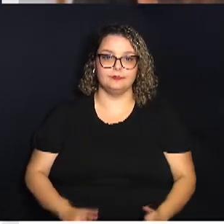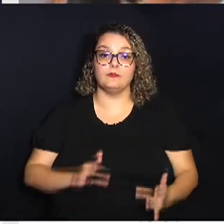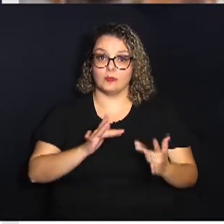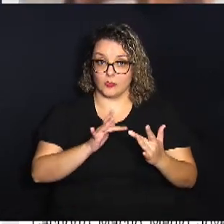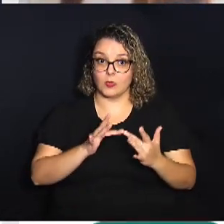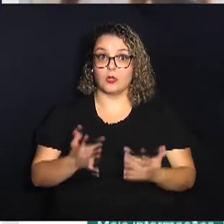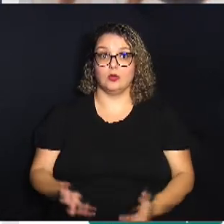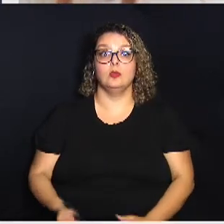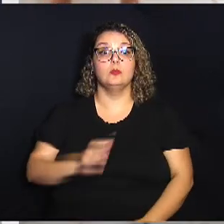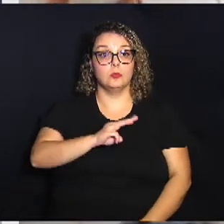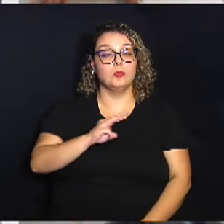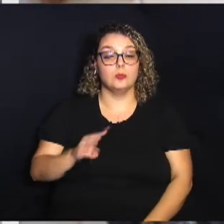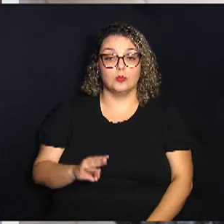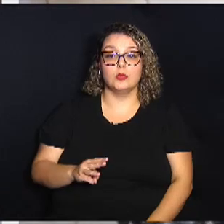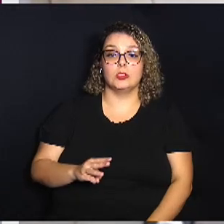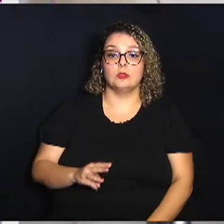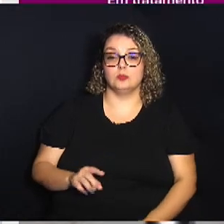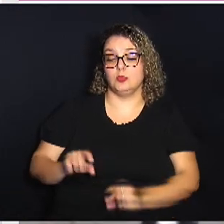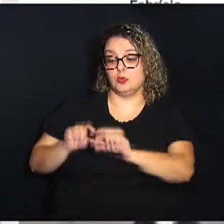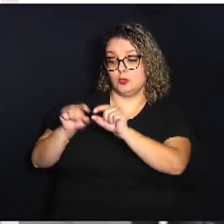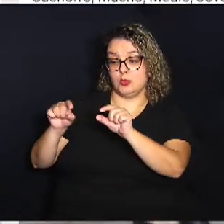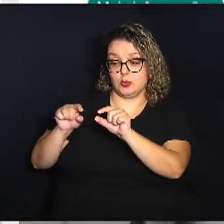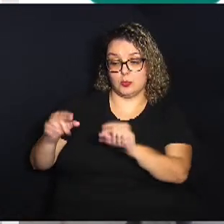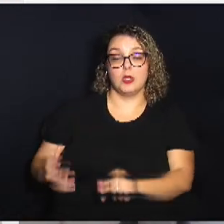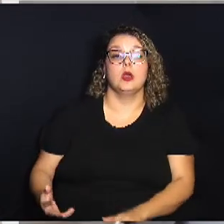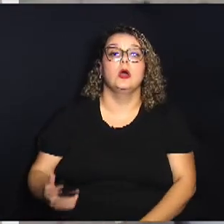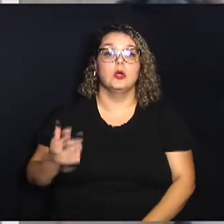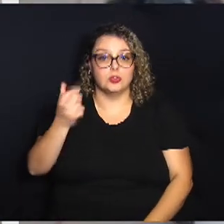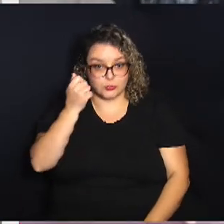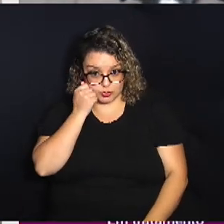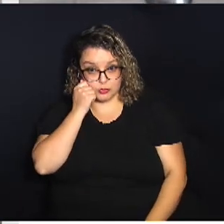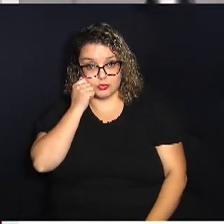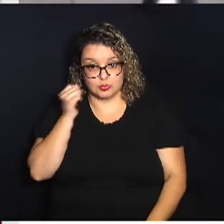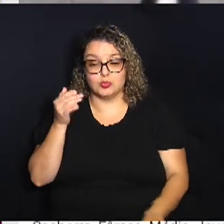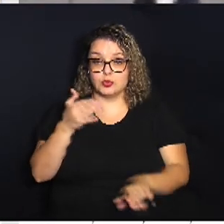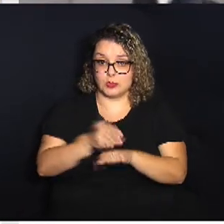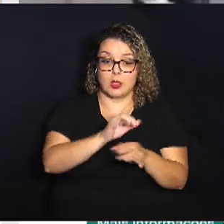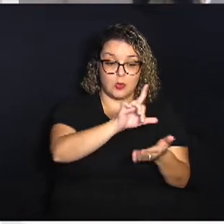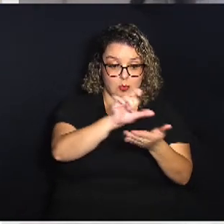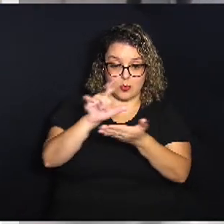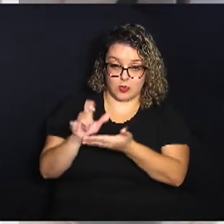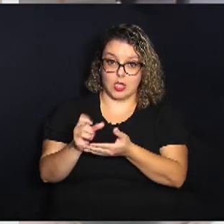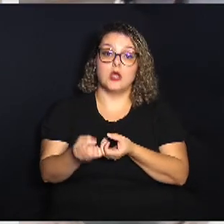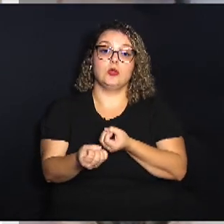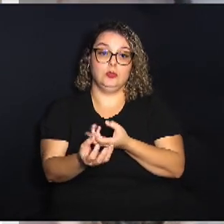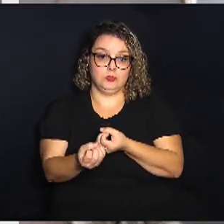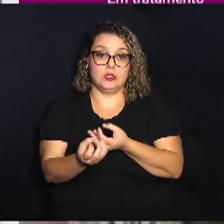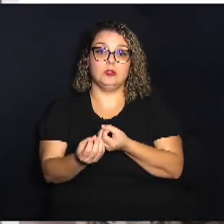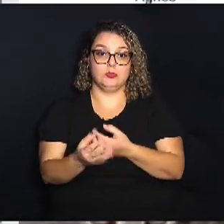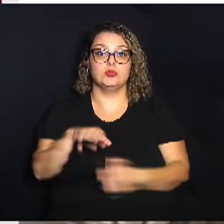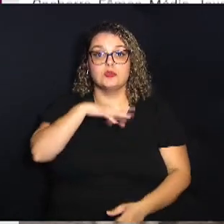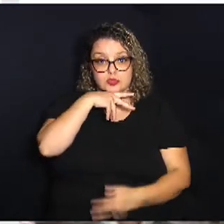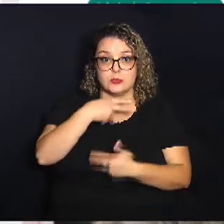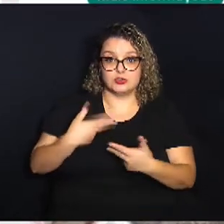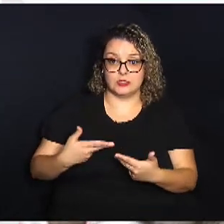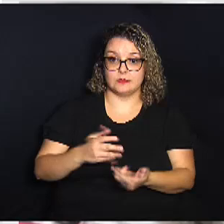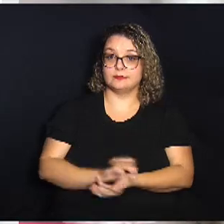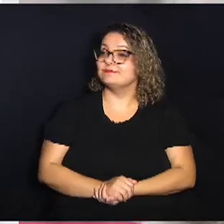animal de campinas clicar no ícone adoção e acessar as fotos e informações sobre os bichos